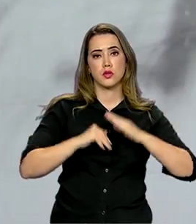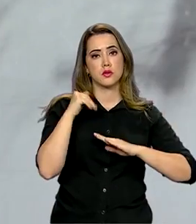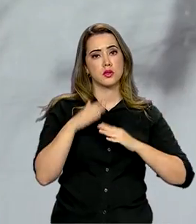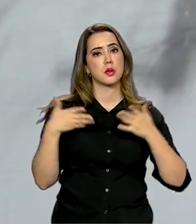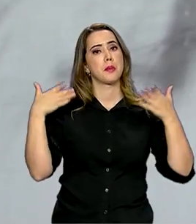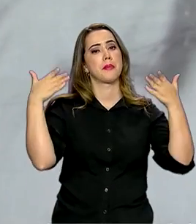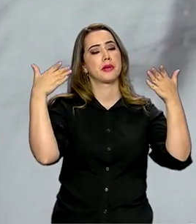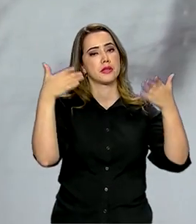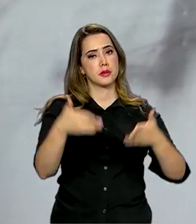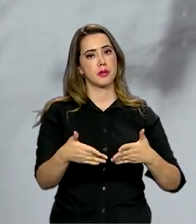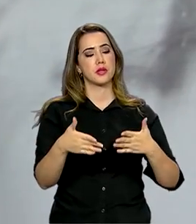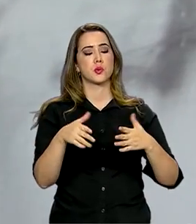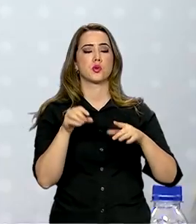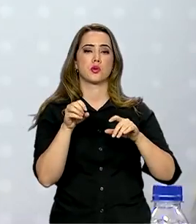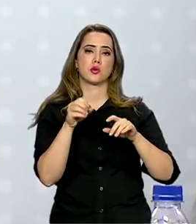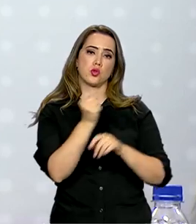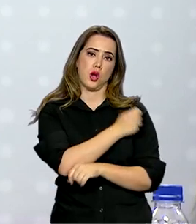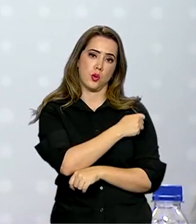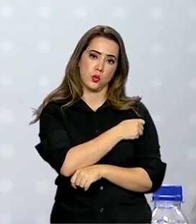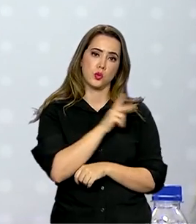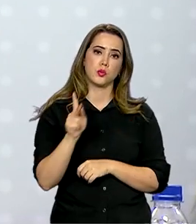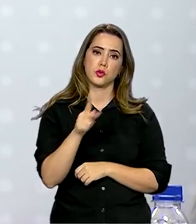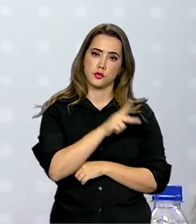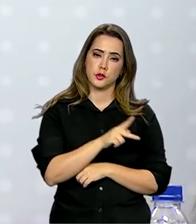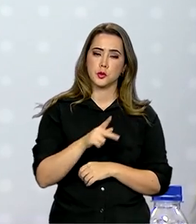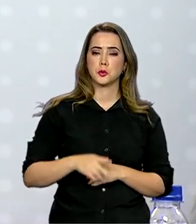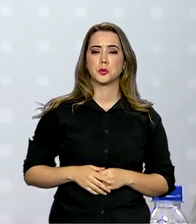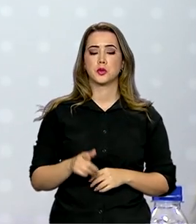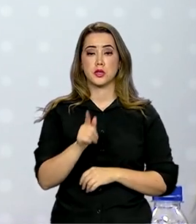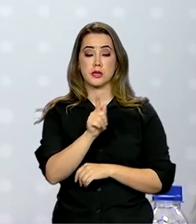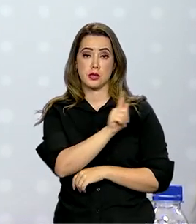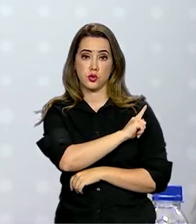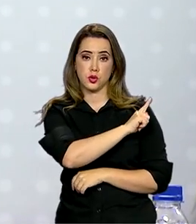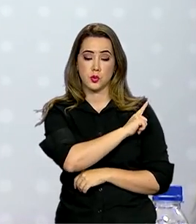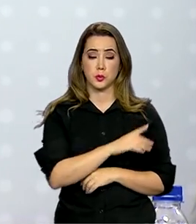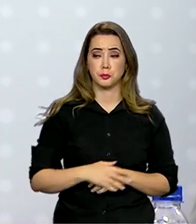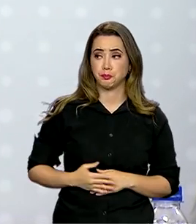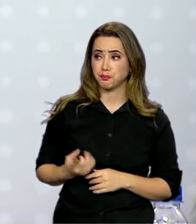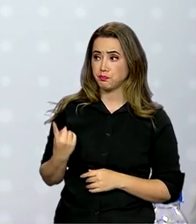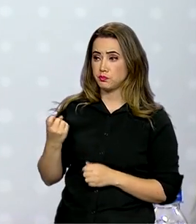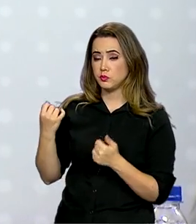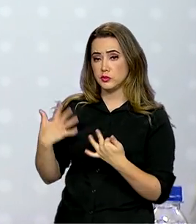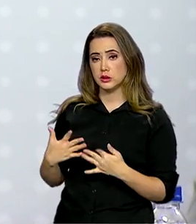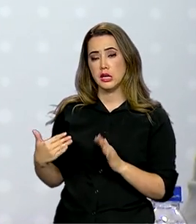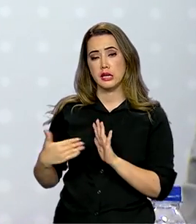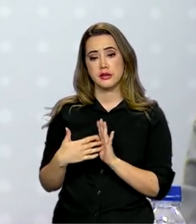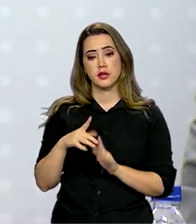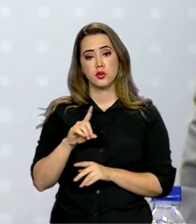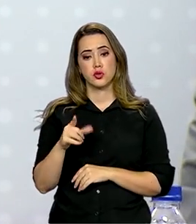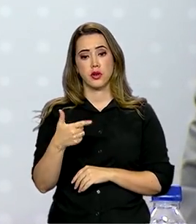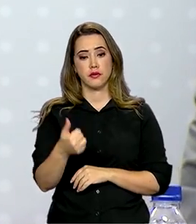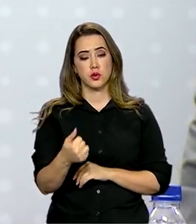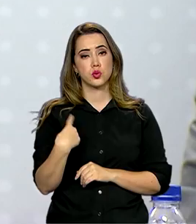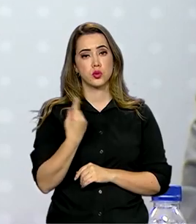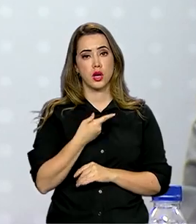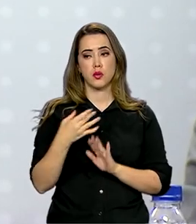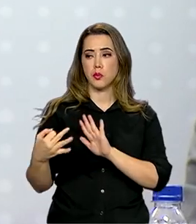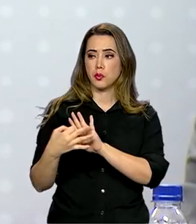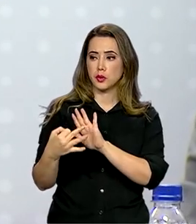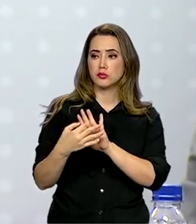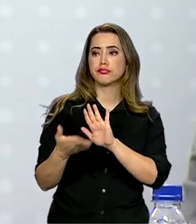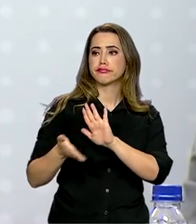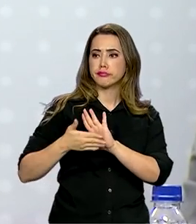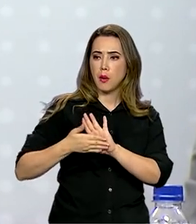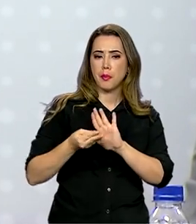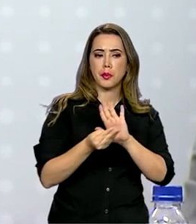estudantes, professores e gestores. Até o dia 21 nós vamos receber considerações sobre essa proposta do MEC. Repito, a proposta do